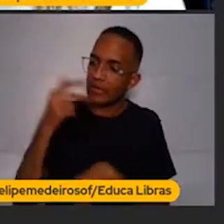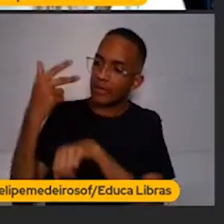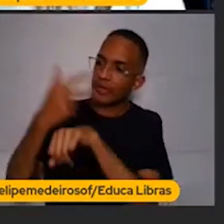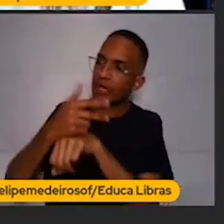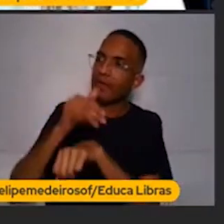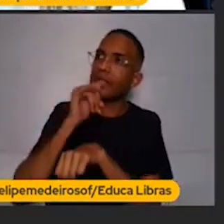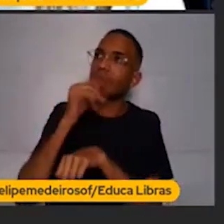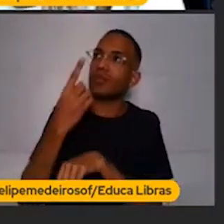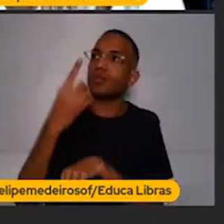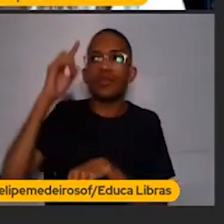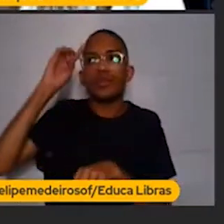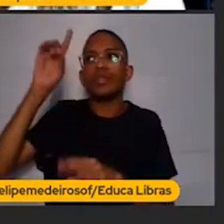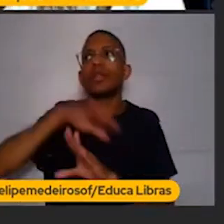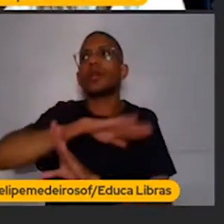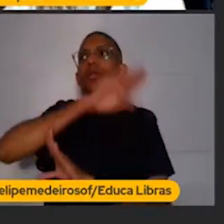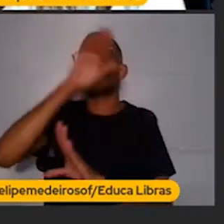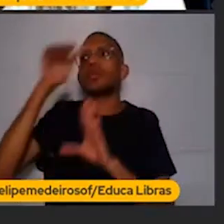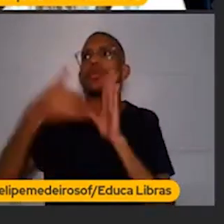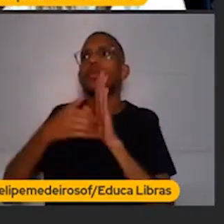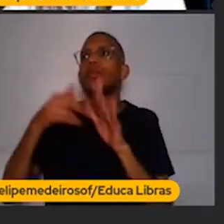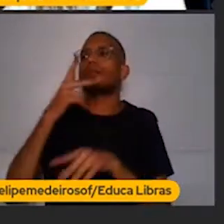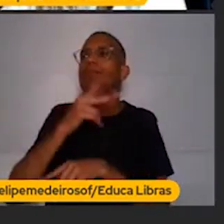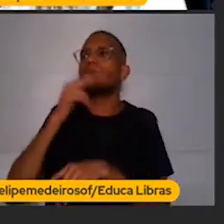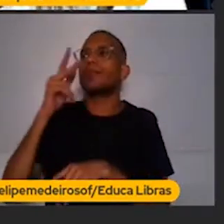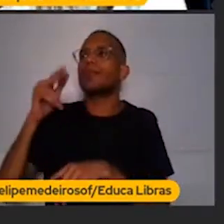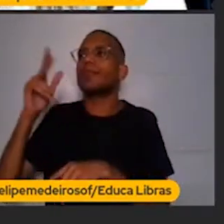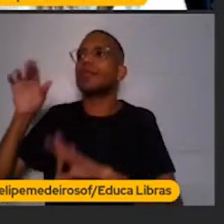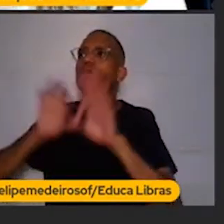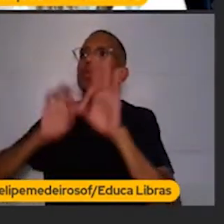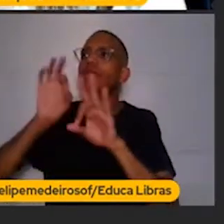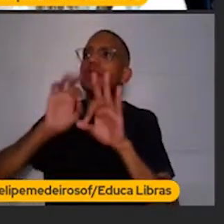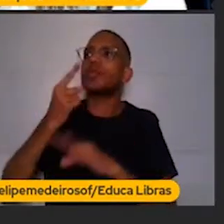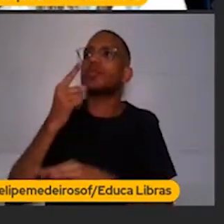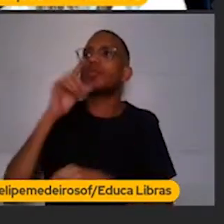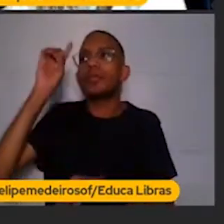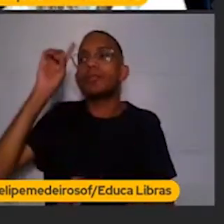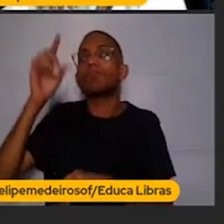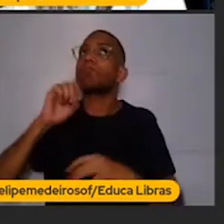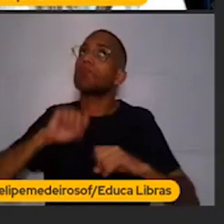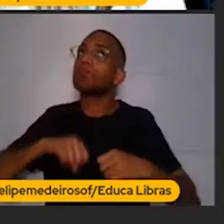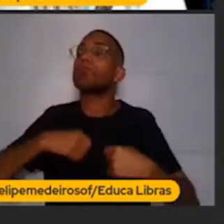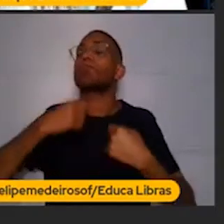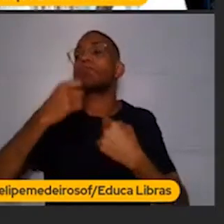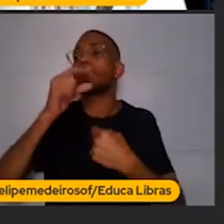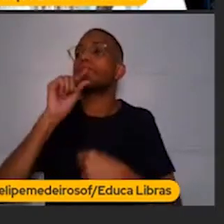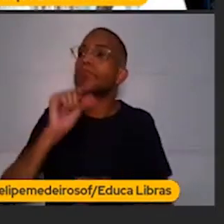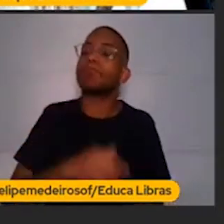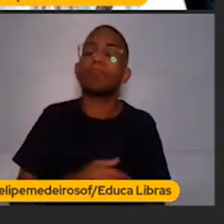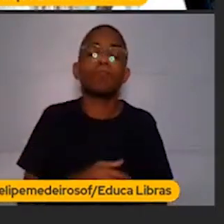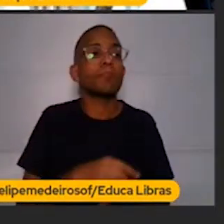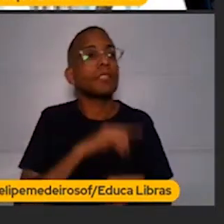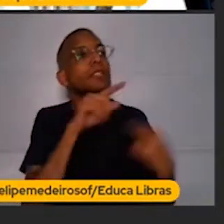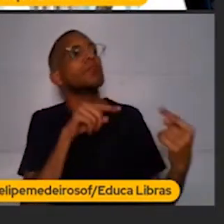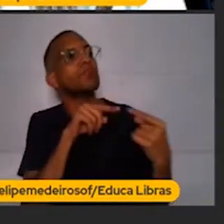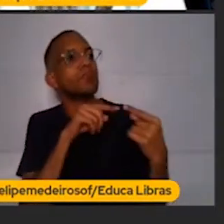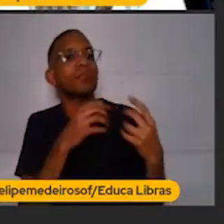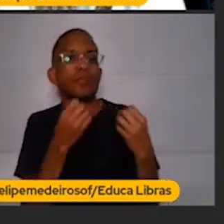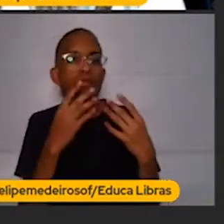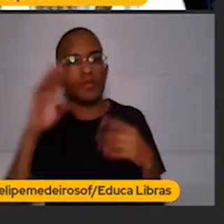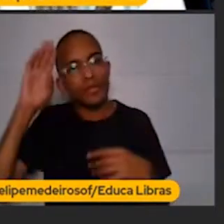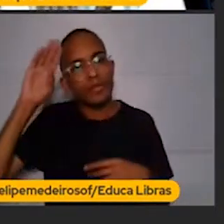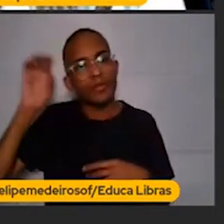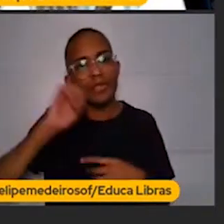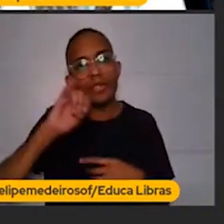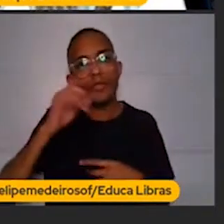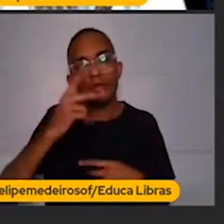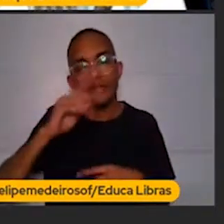só e edito em um dia só, eu acho que é um baixo esforço e alto impacto. Principalmente se você